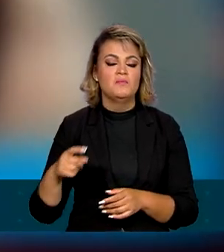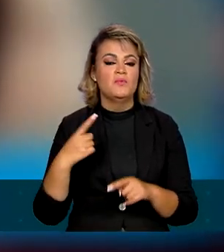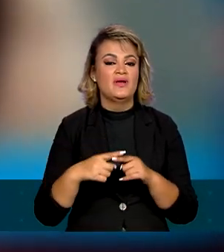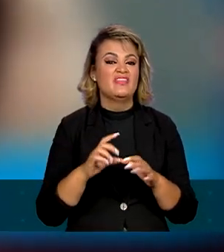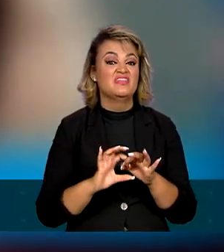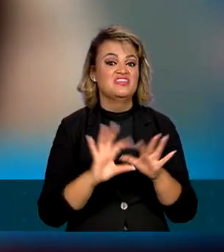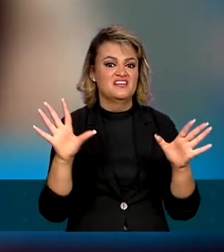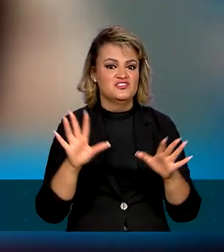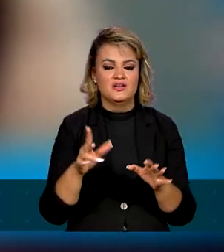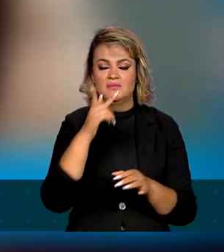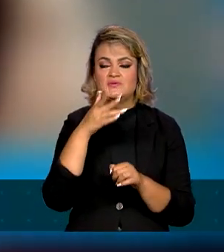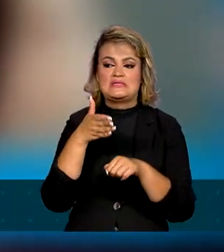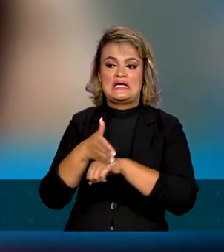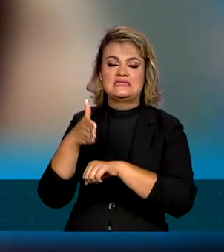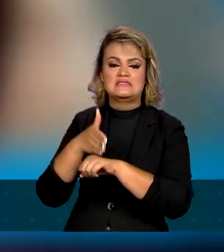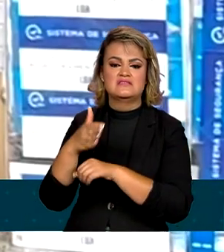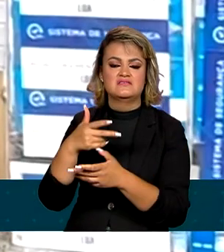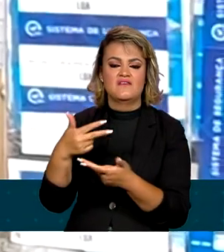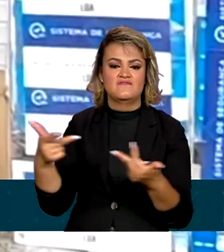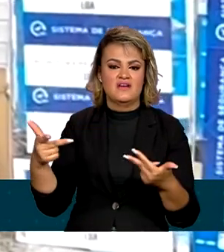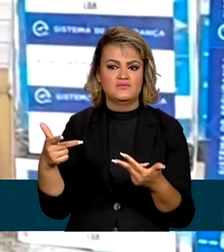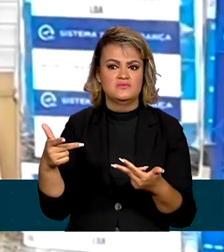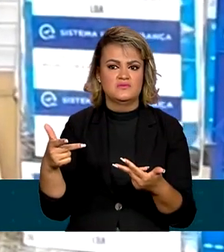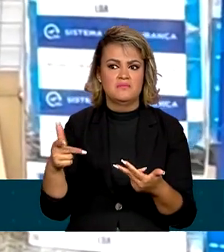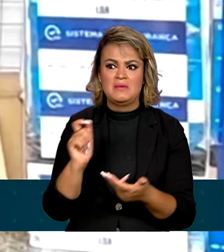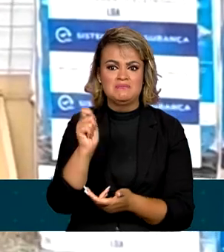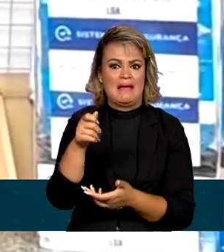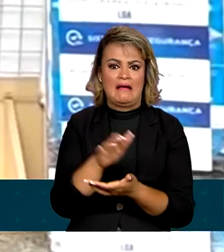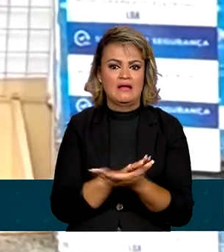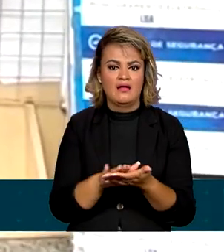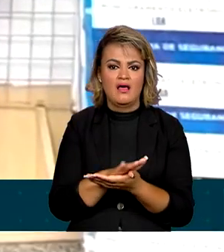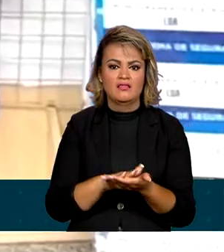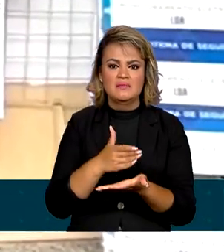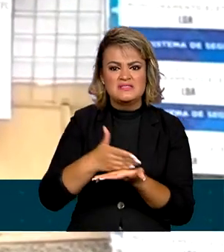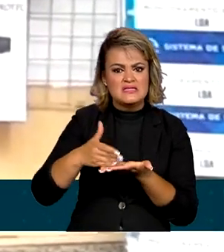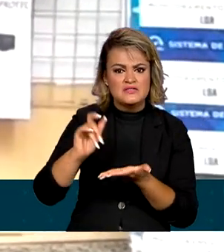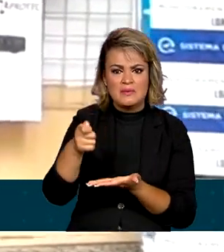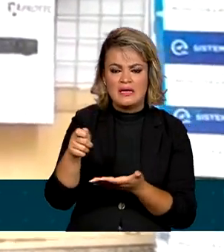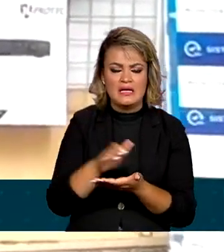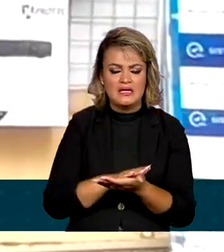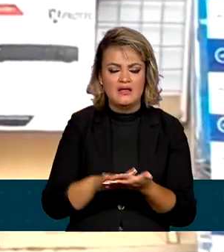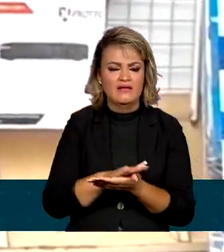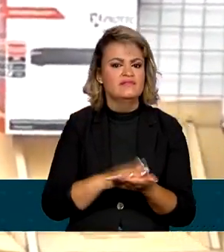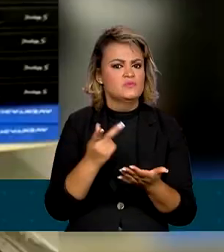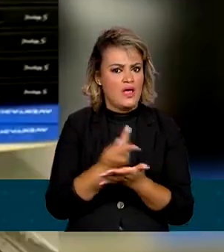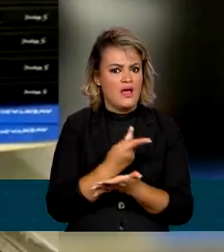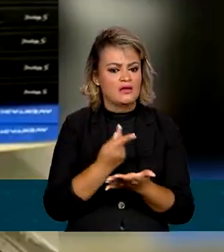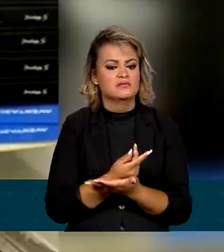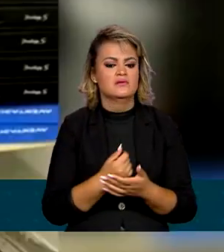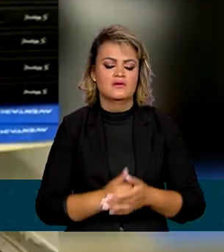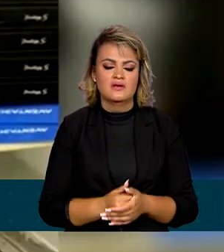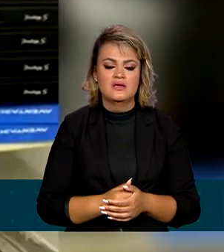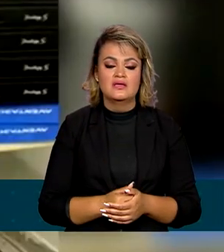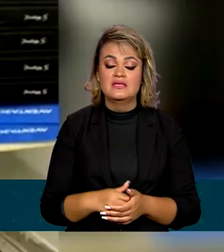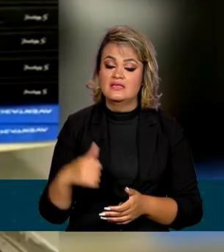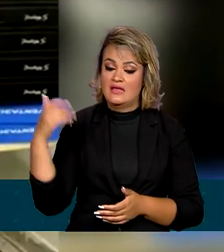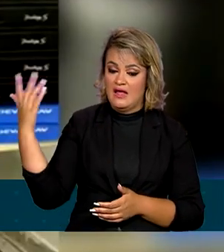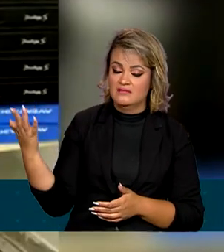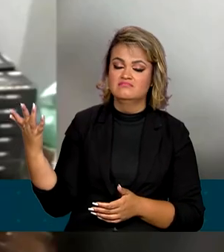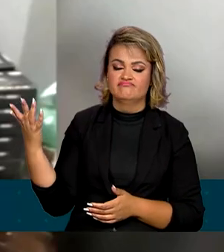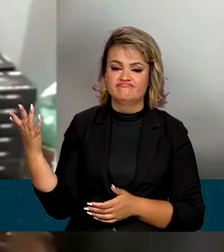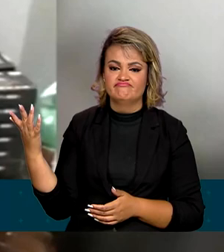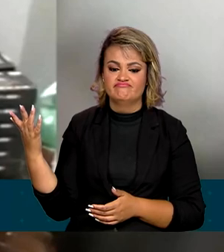que usuários acessem serviços por assinatura sem o pagamento de mensalidades, de forma clandestina, com a violação